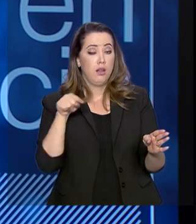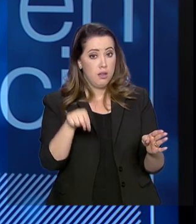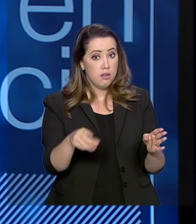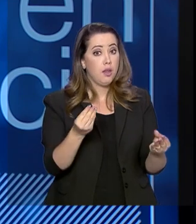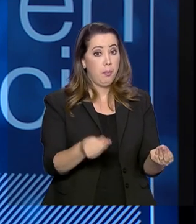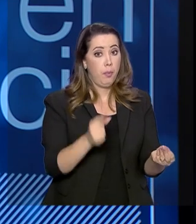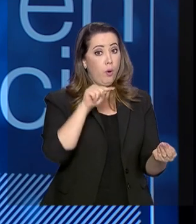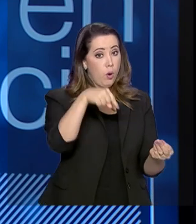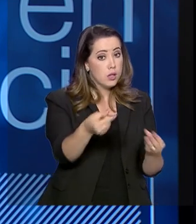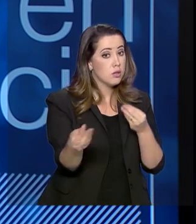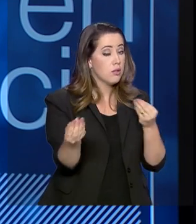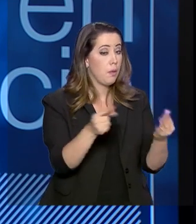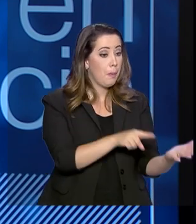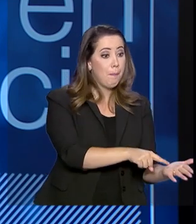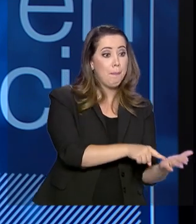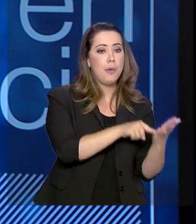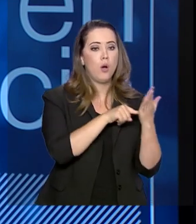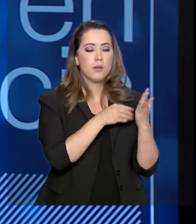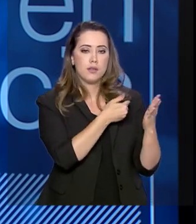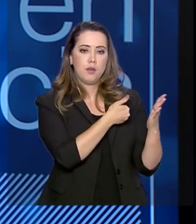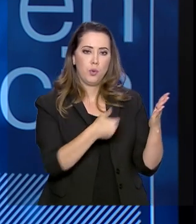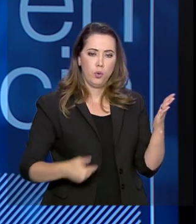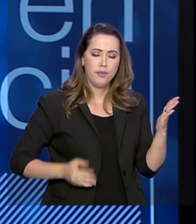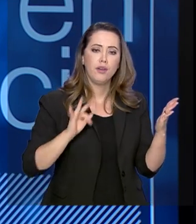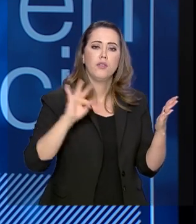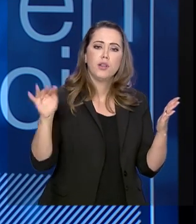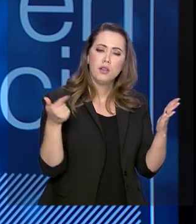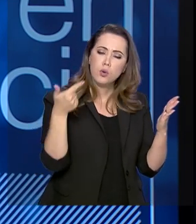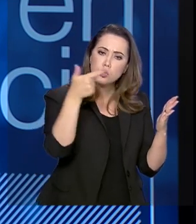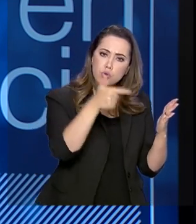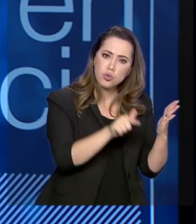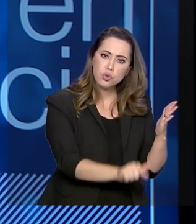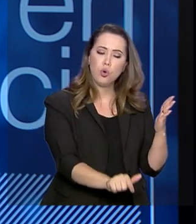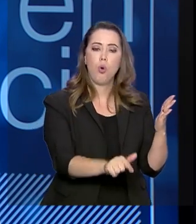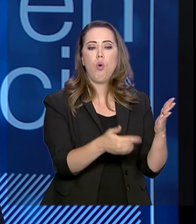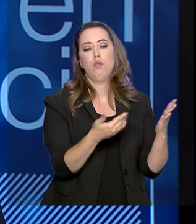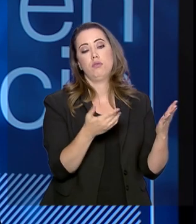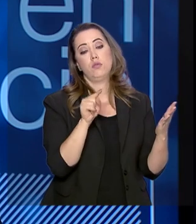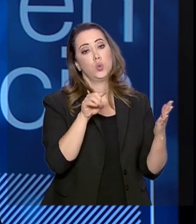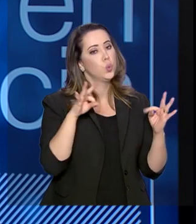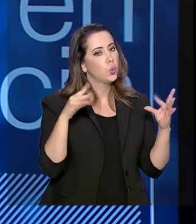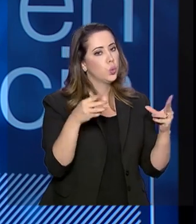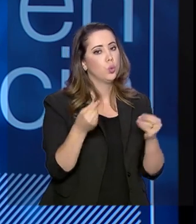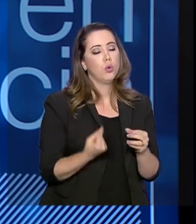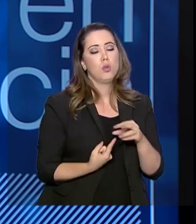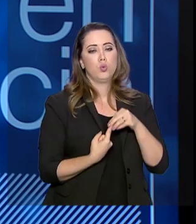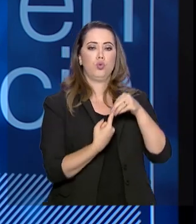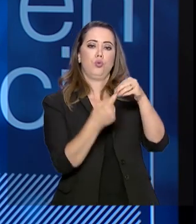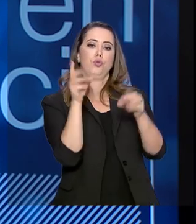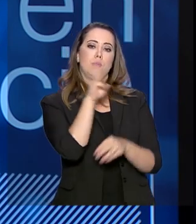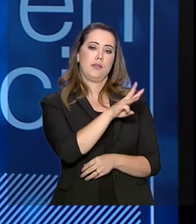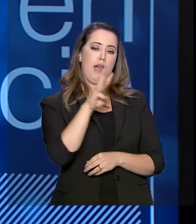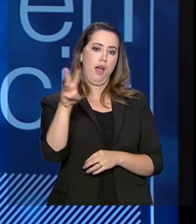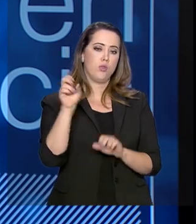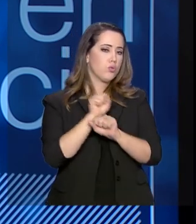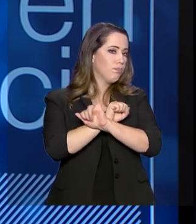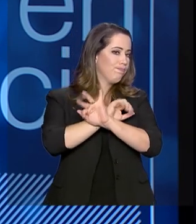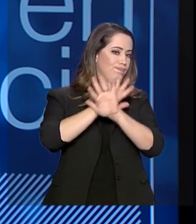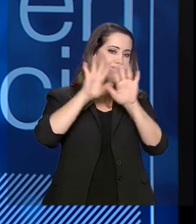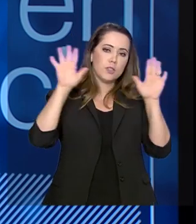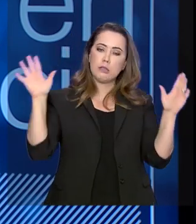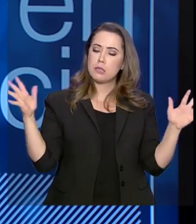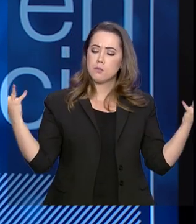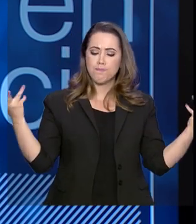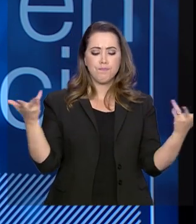prestação de contas que o gestor do município ou do Estado faz para a União, tudo isso dentro da plataforma com transparência,